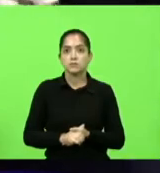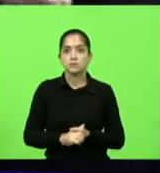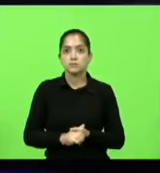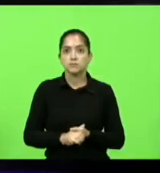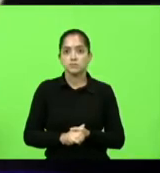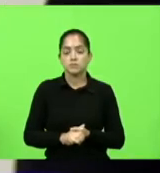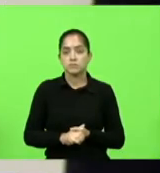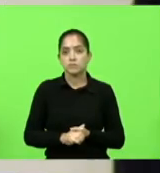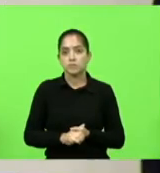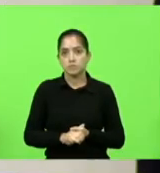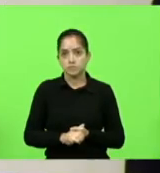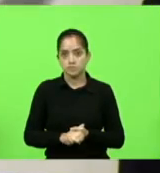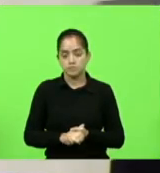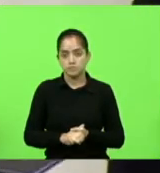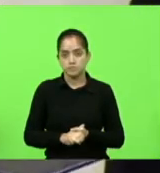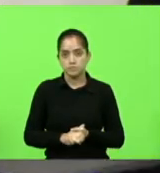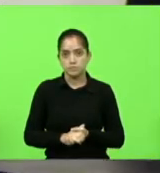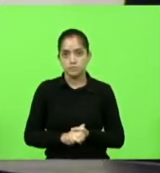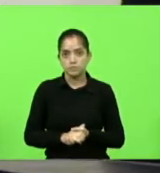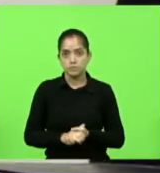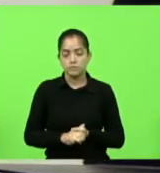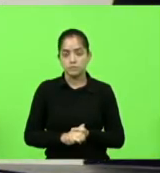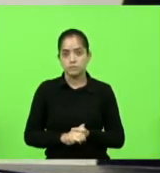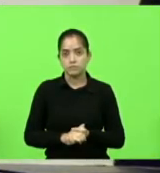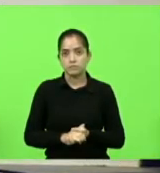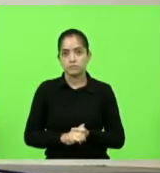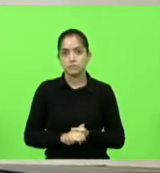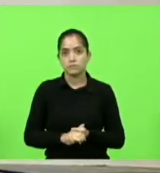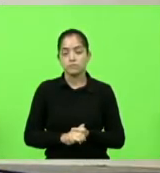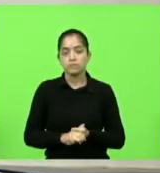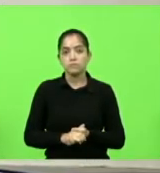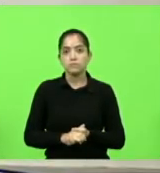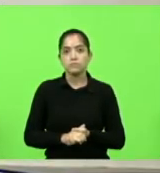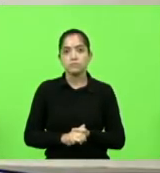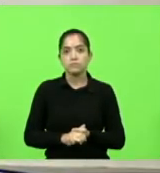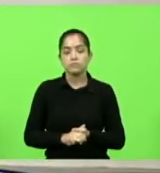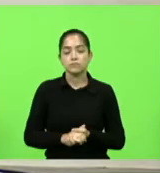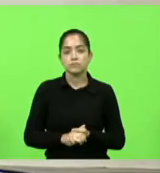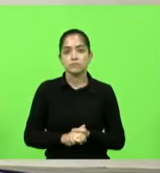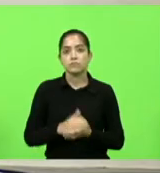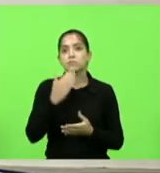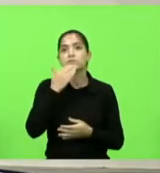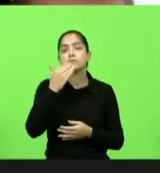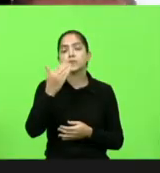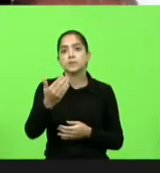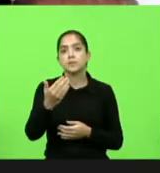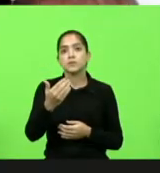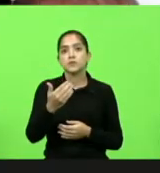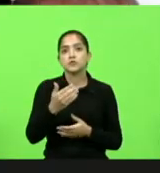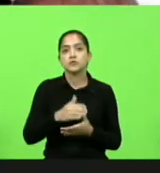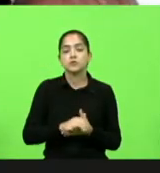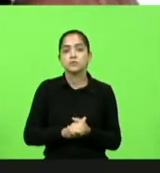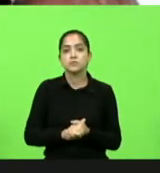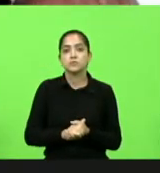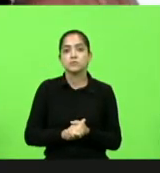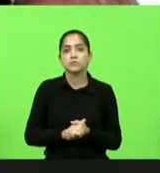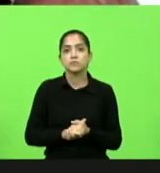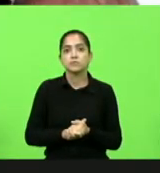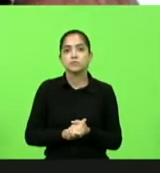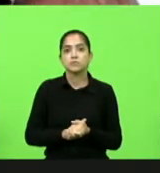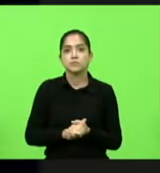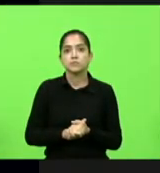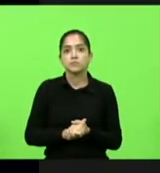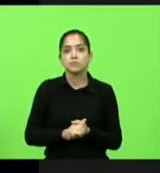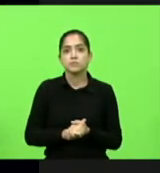inmediatamente. Pois não? Senhor presidente, apenas para pedir a gentileza, para registrar minha